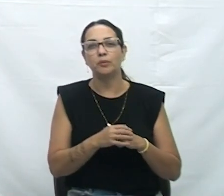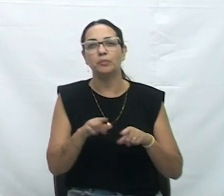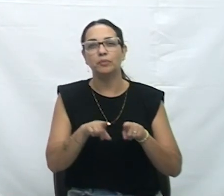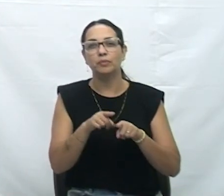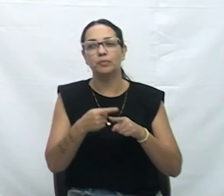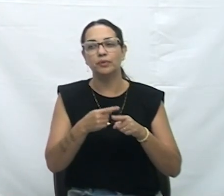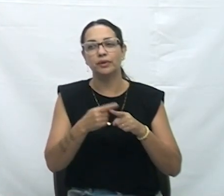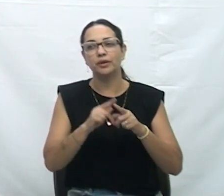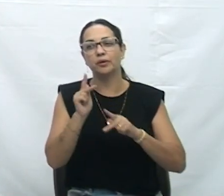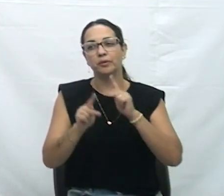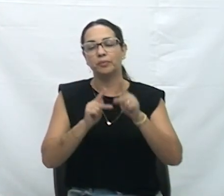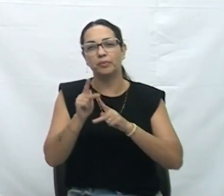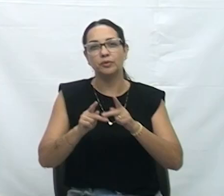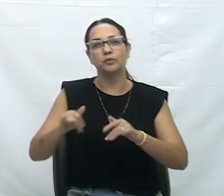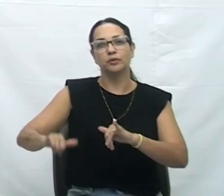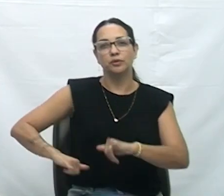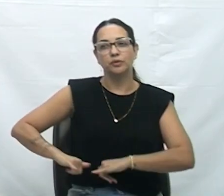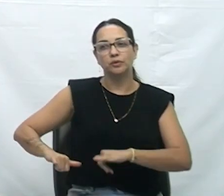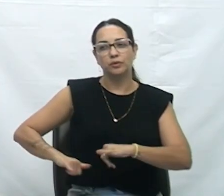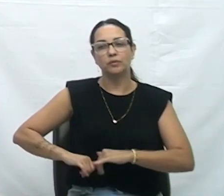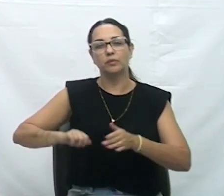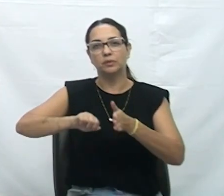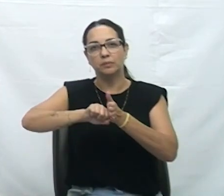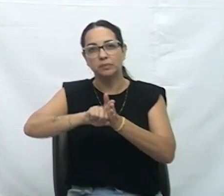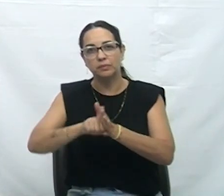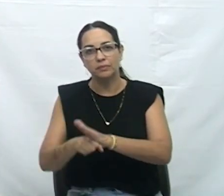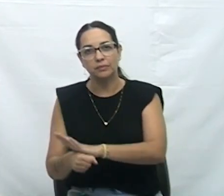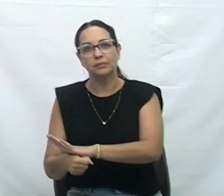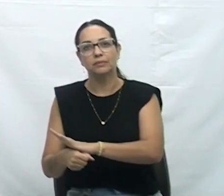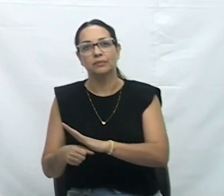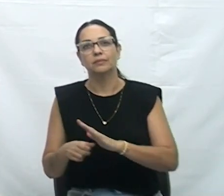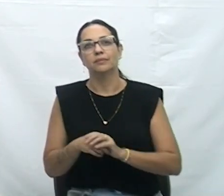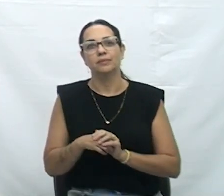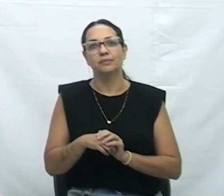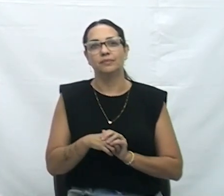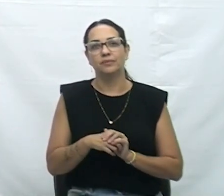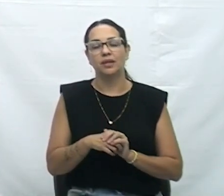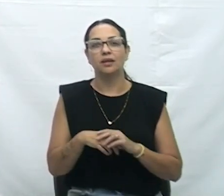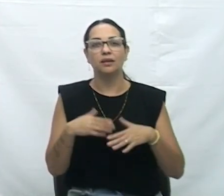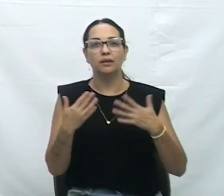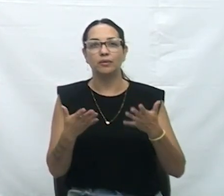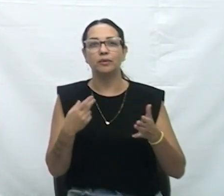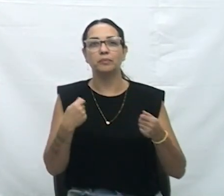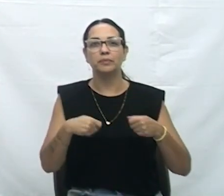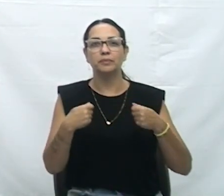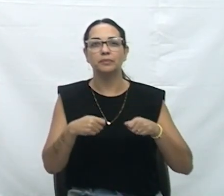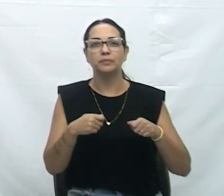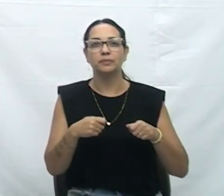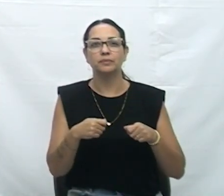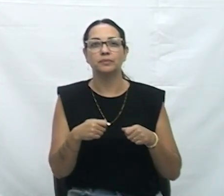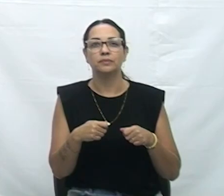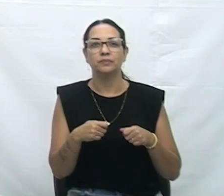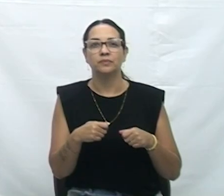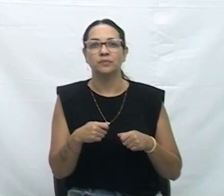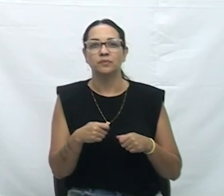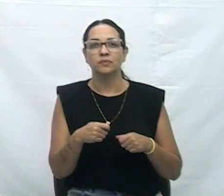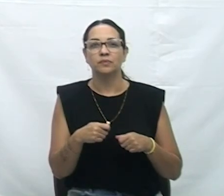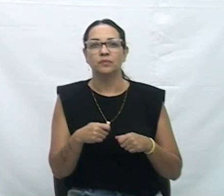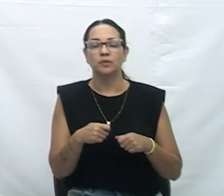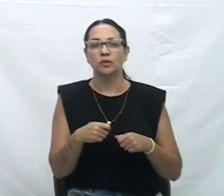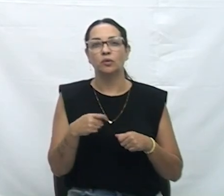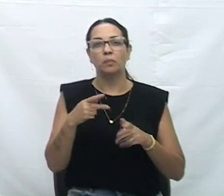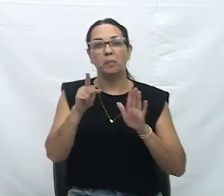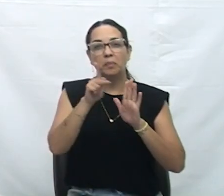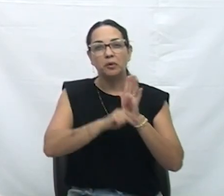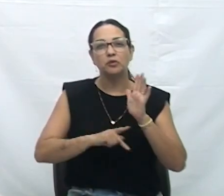especialmente as pessoas trans. Nesse aspecto, eu preciso dizer que o projeto que o vereador Obadias Benones